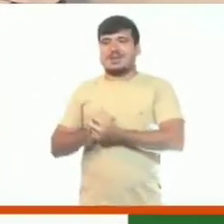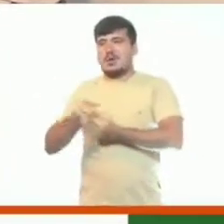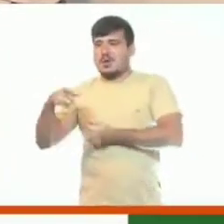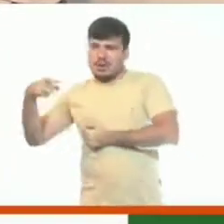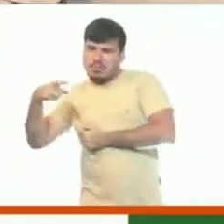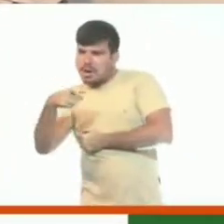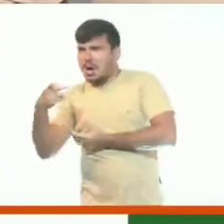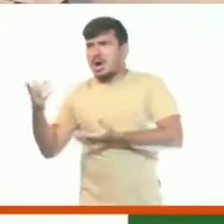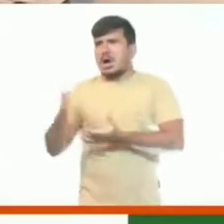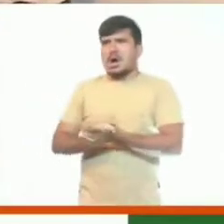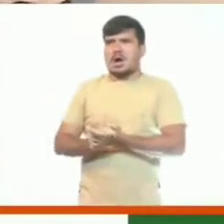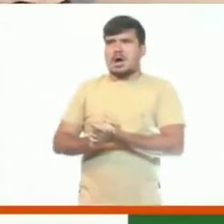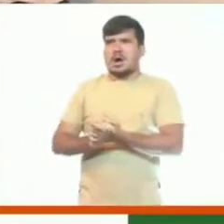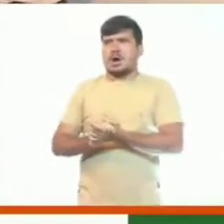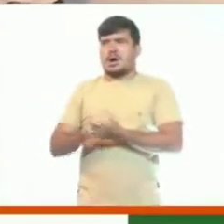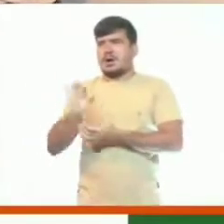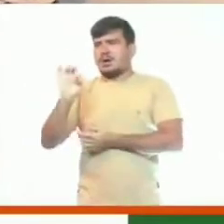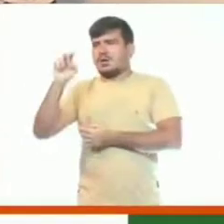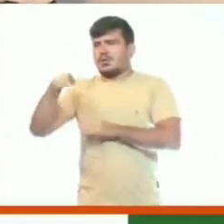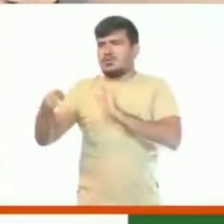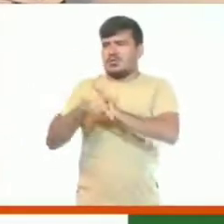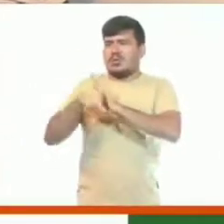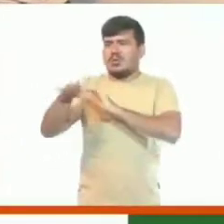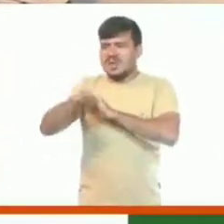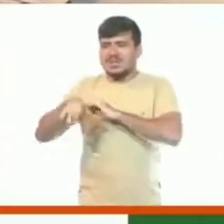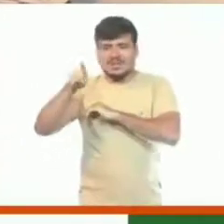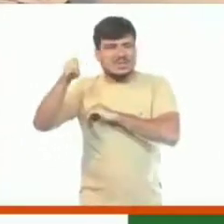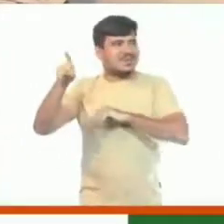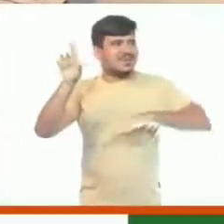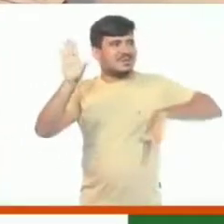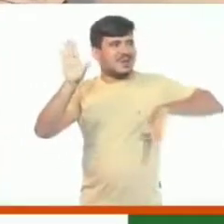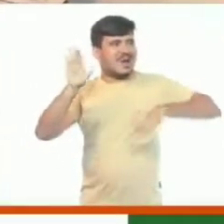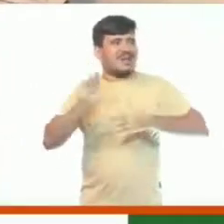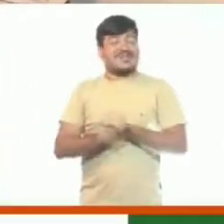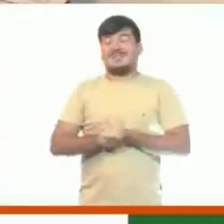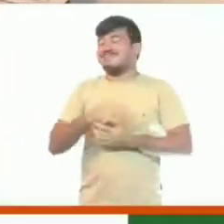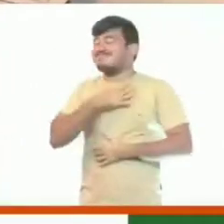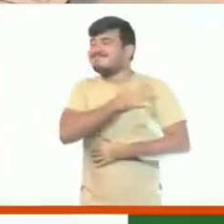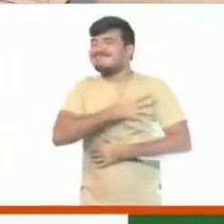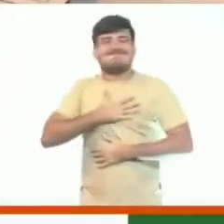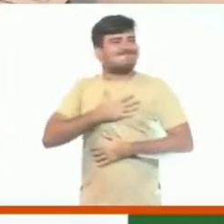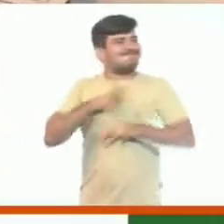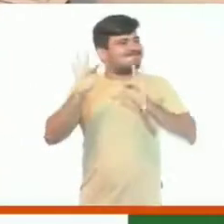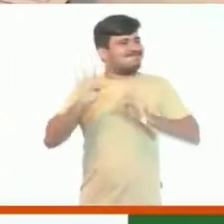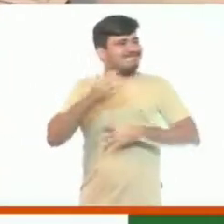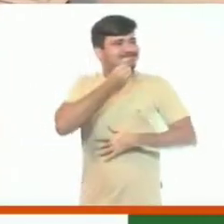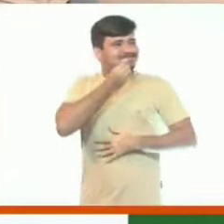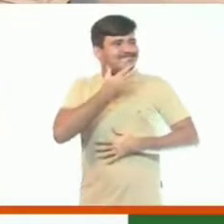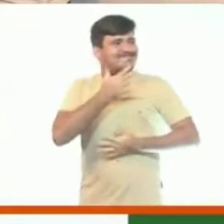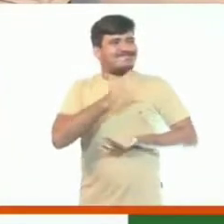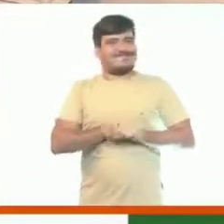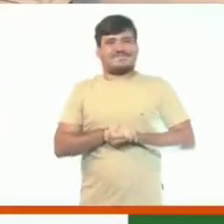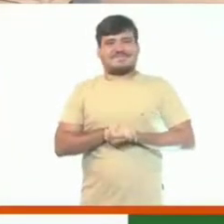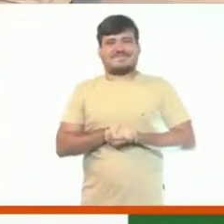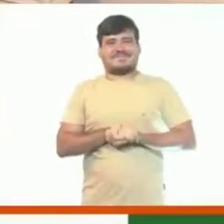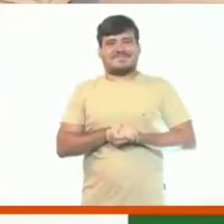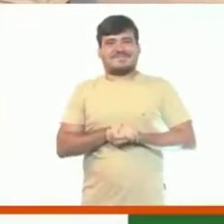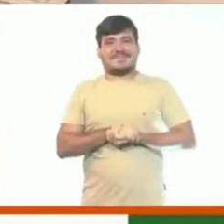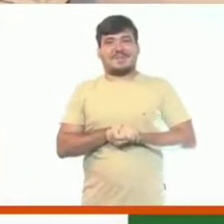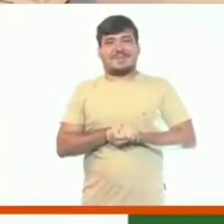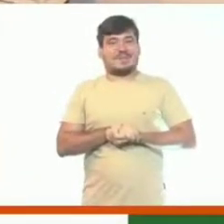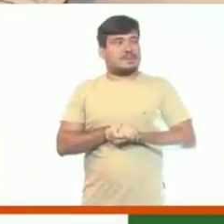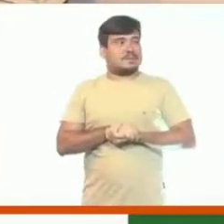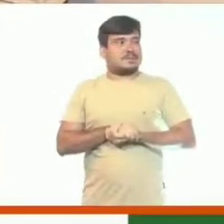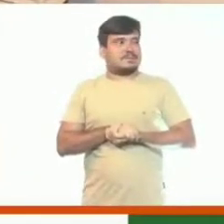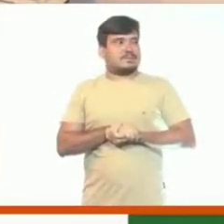camarãozinho, com atumzinho aí da região, enfim. Será um prazer. Está certo. Alexandre,